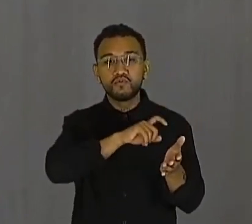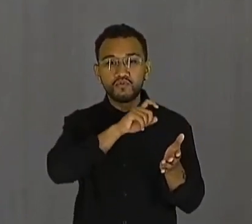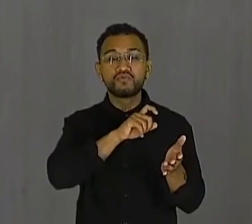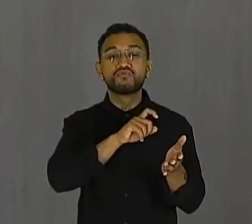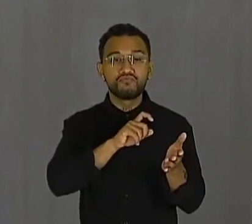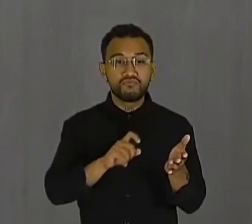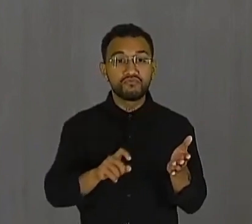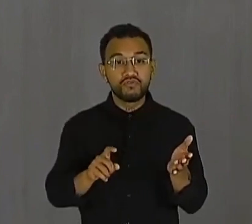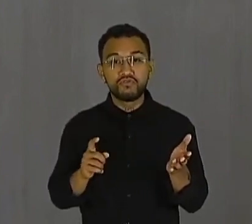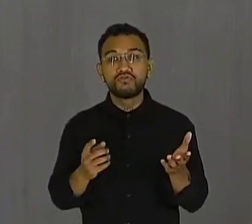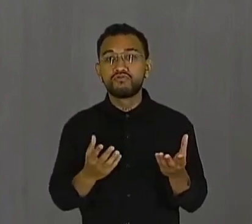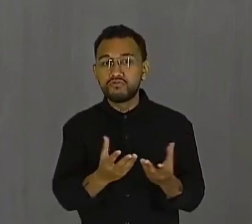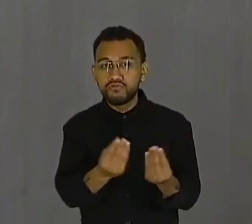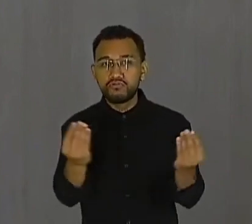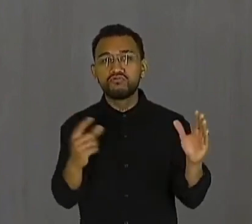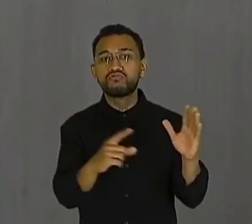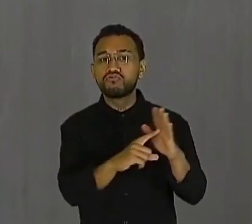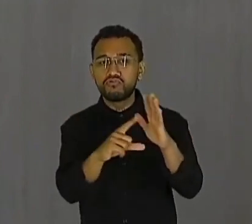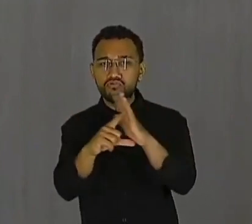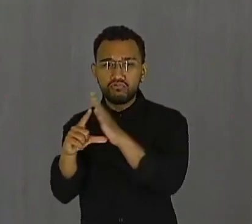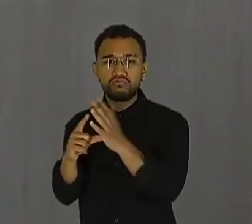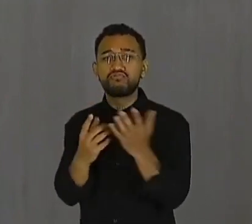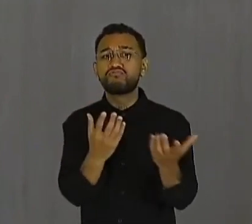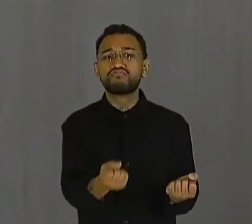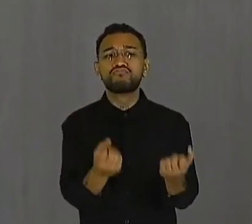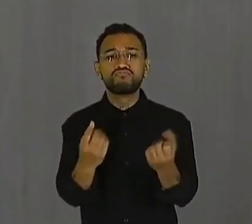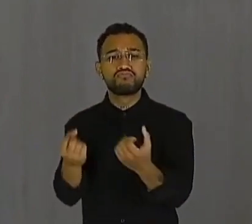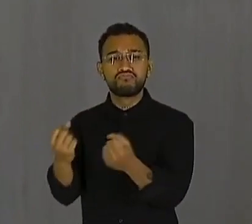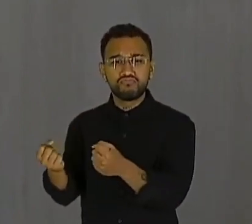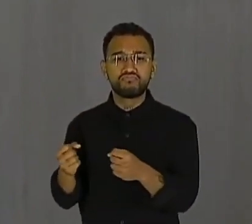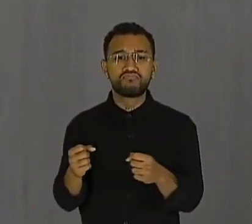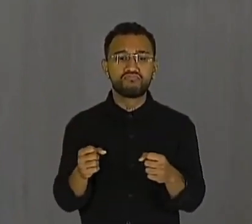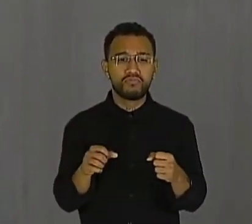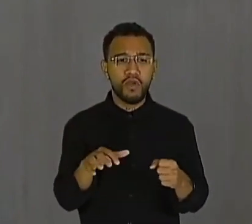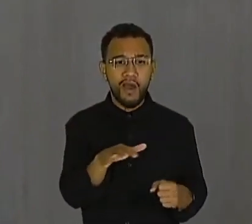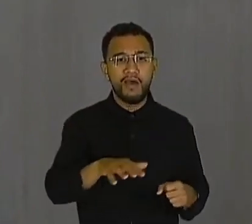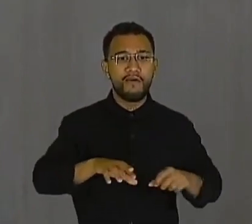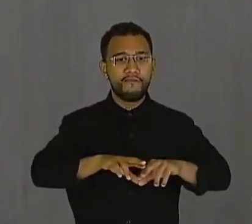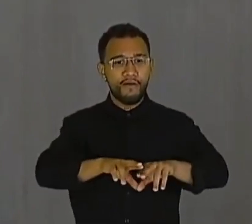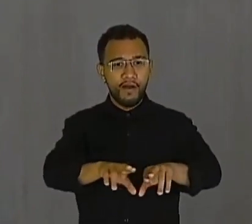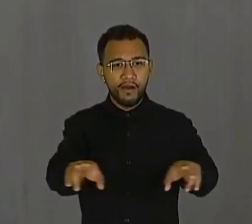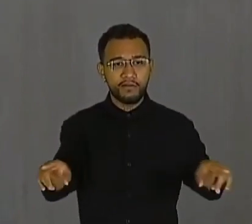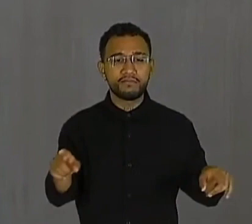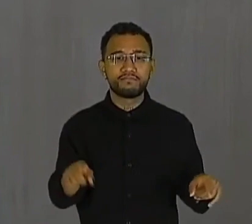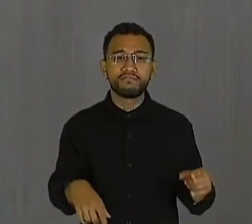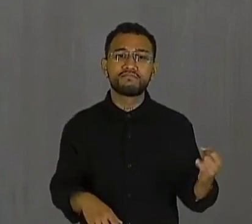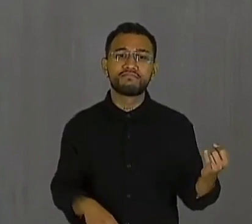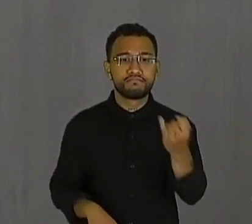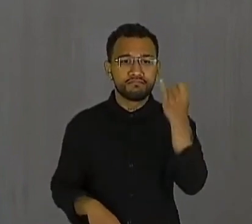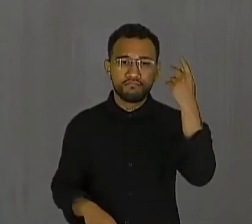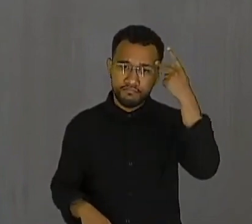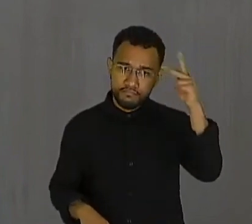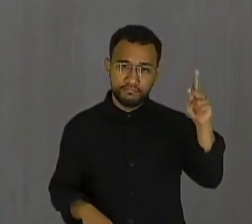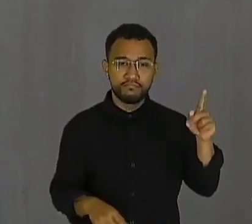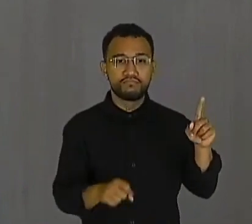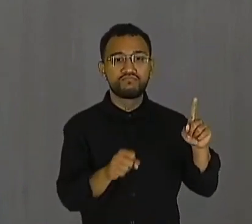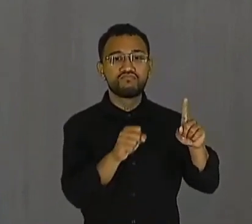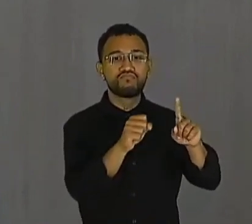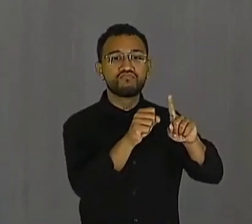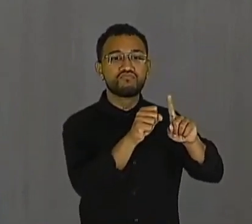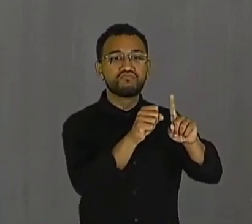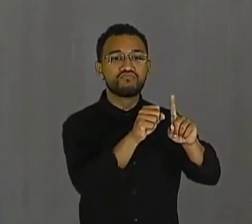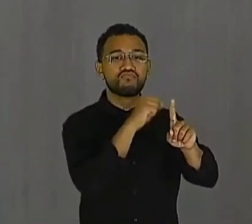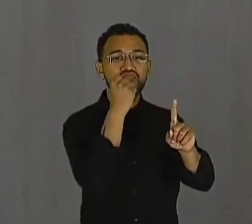de diversos lojistas, de diversos segmentos, isso é importante para a sociedade, porque o